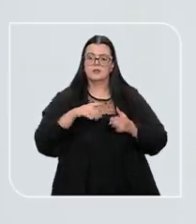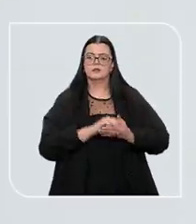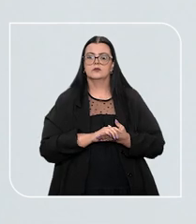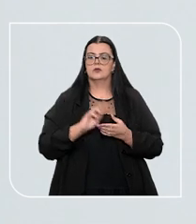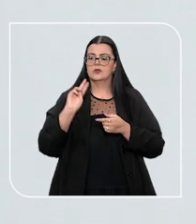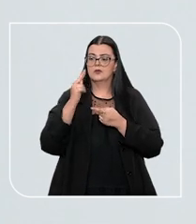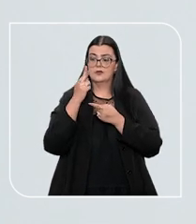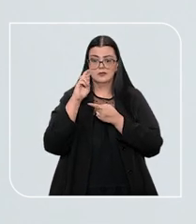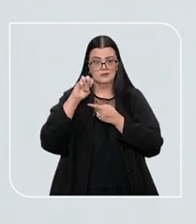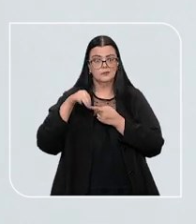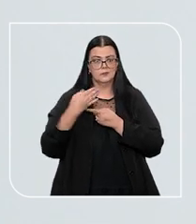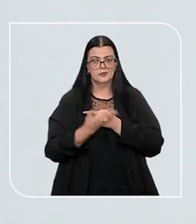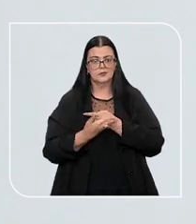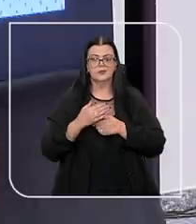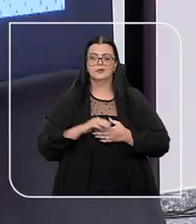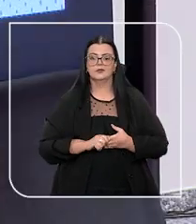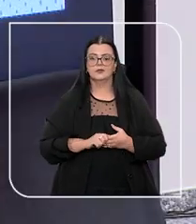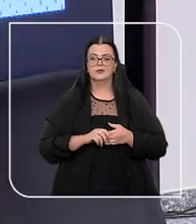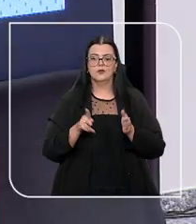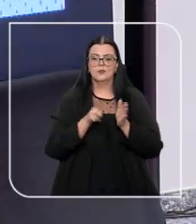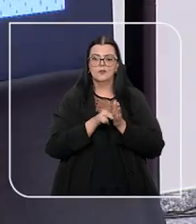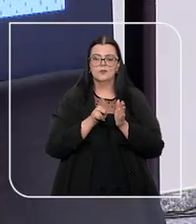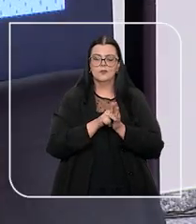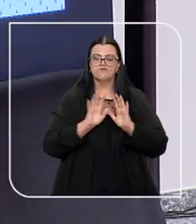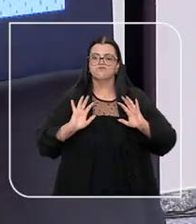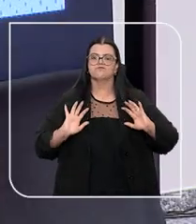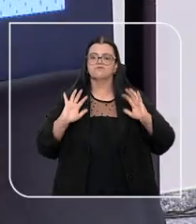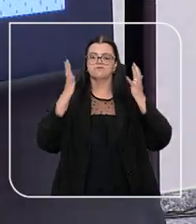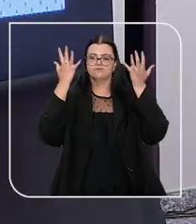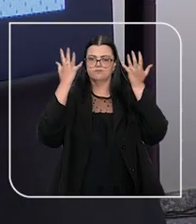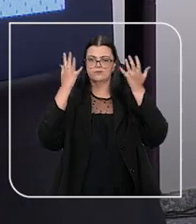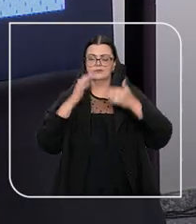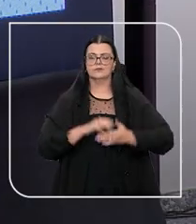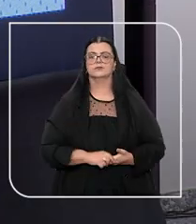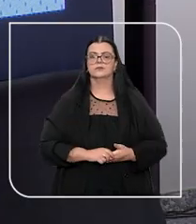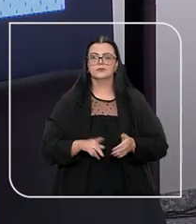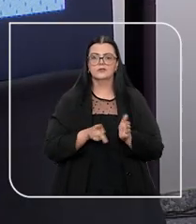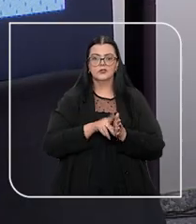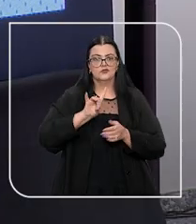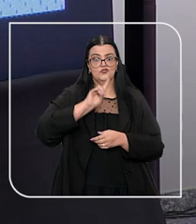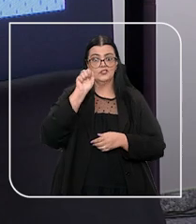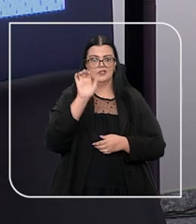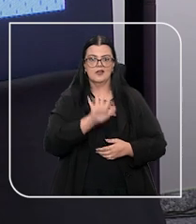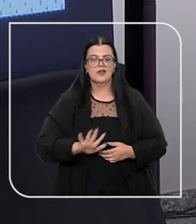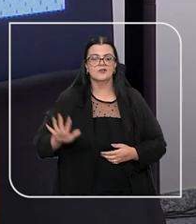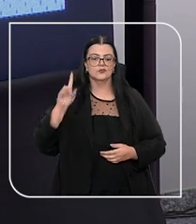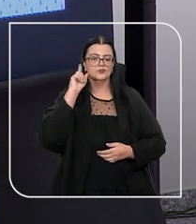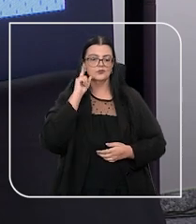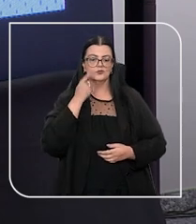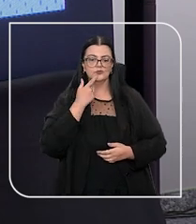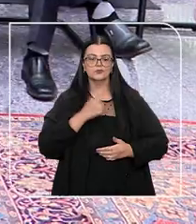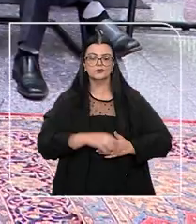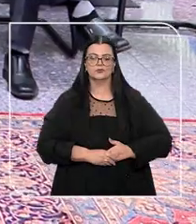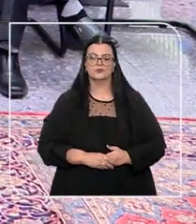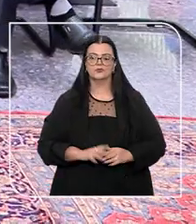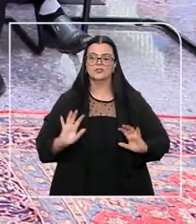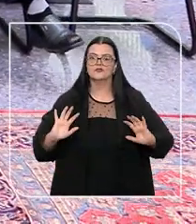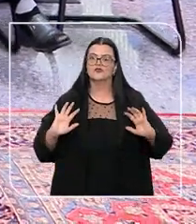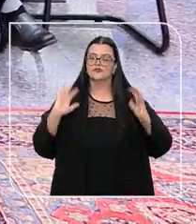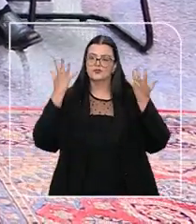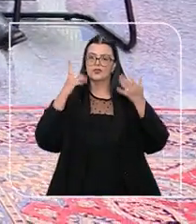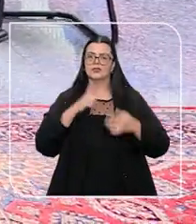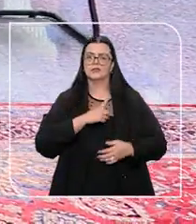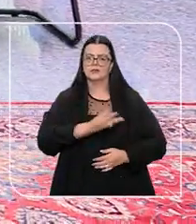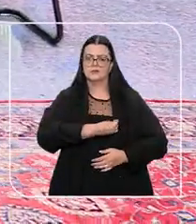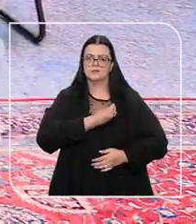corte, ministro Herman Benjamin, durante uma cerimônia em comemoração ao Dia Nacional dos Surdos. O evento